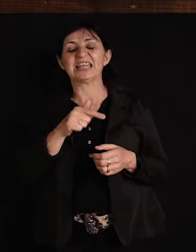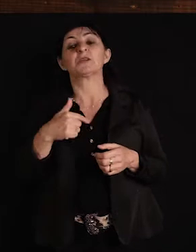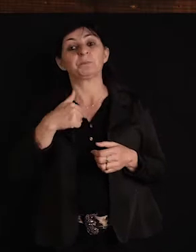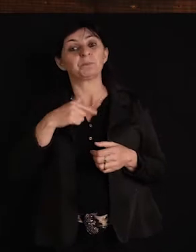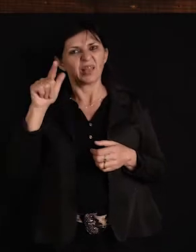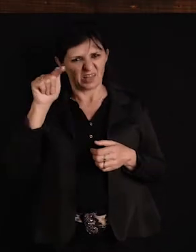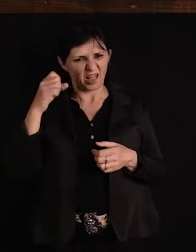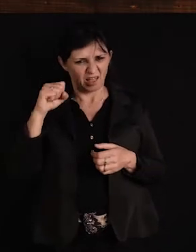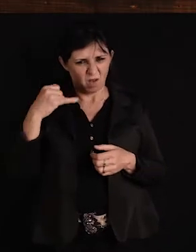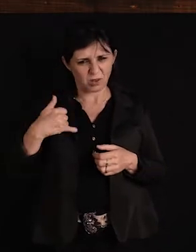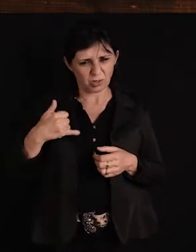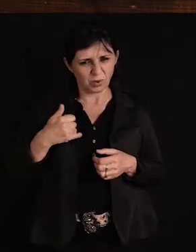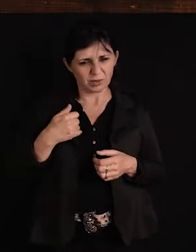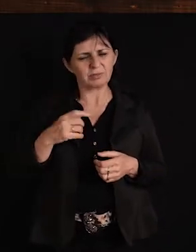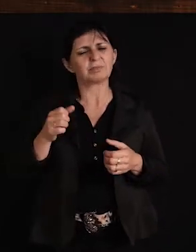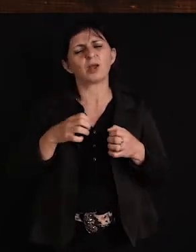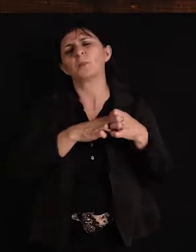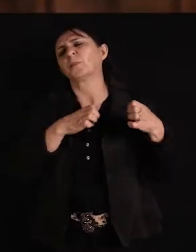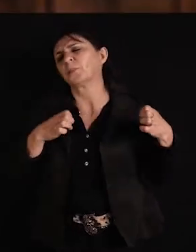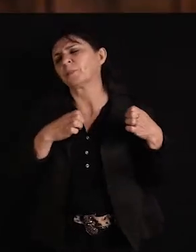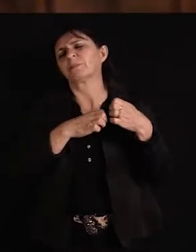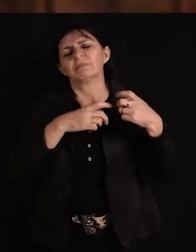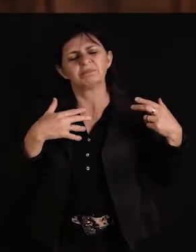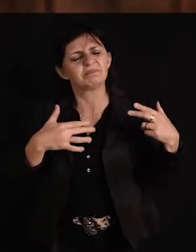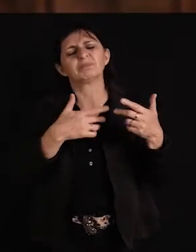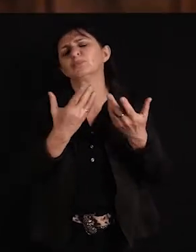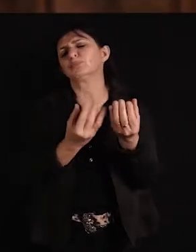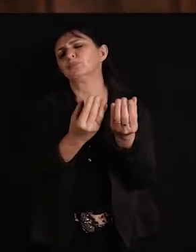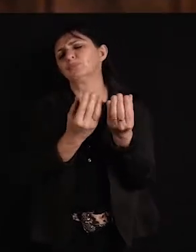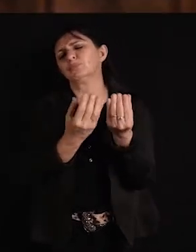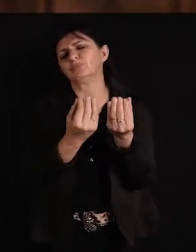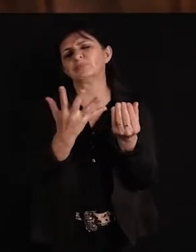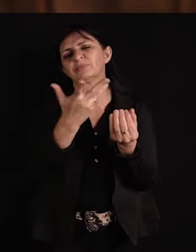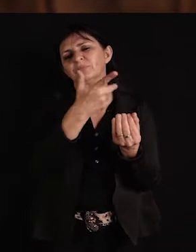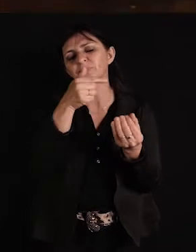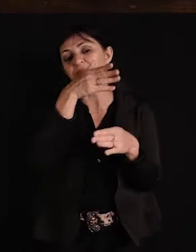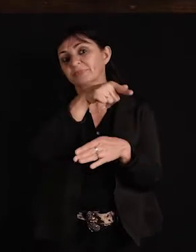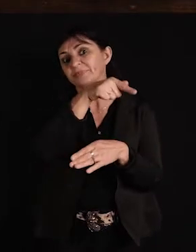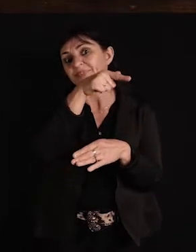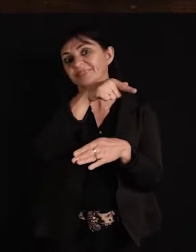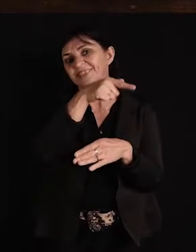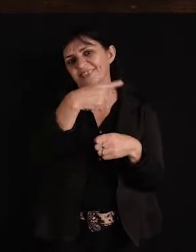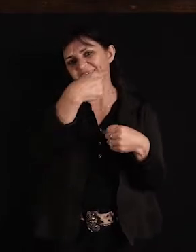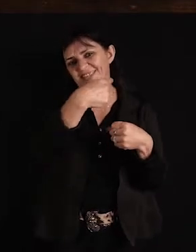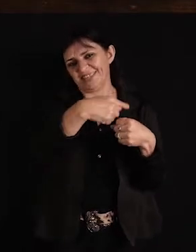com todo mundo. Todo mundo que ia tocar lá na minha cidade, eu já estava lá esperando para tocar um contrabaixo.